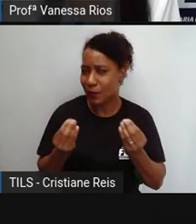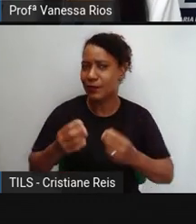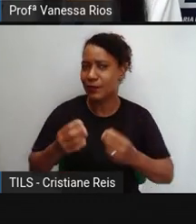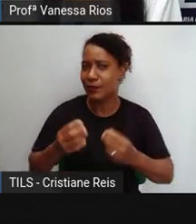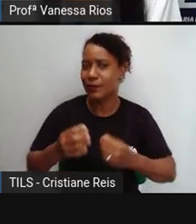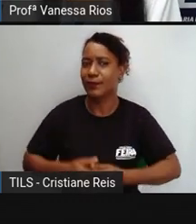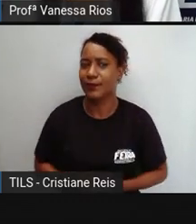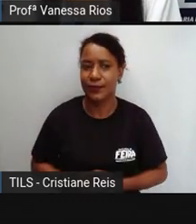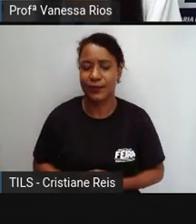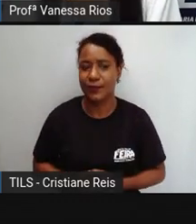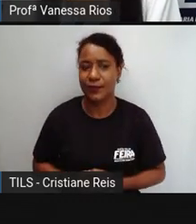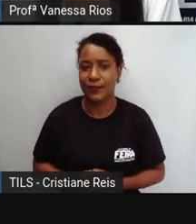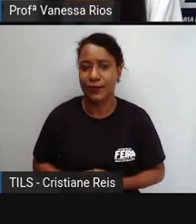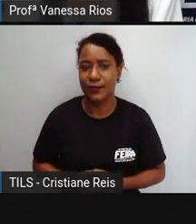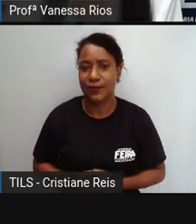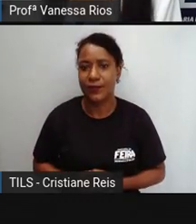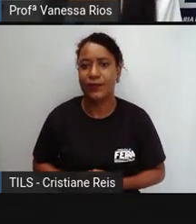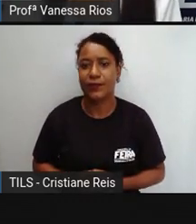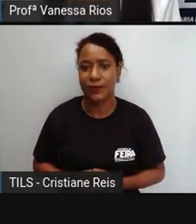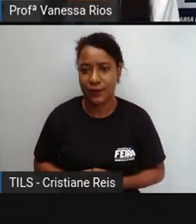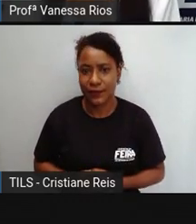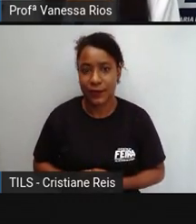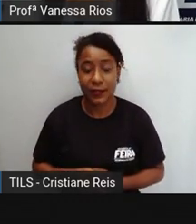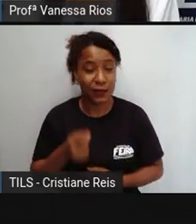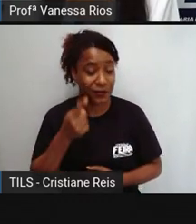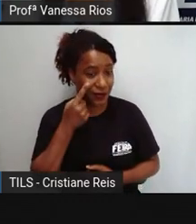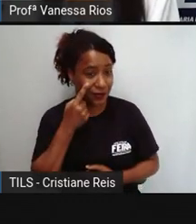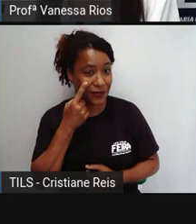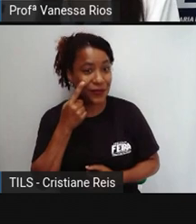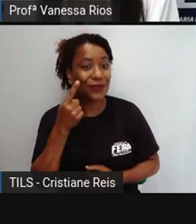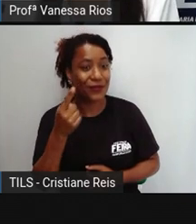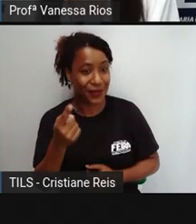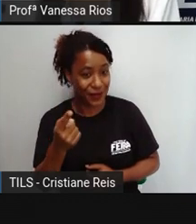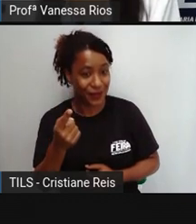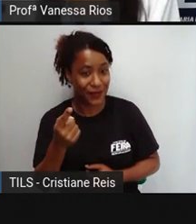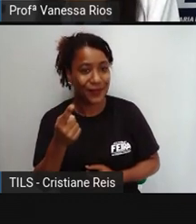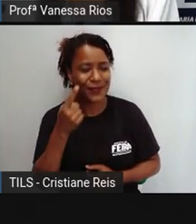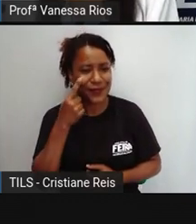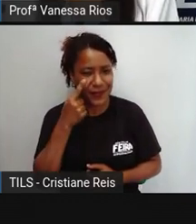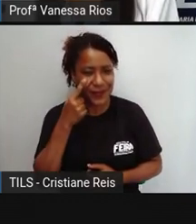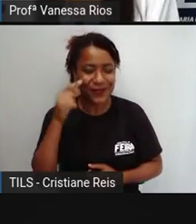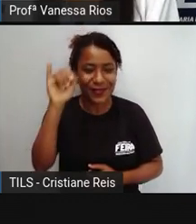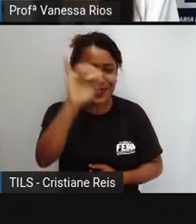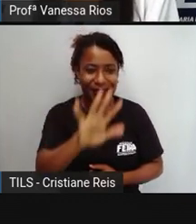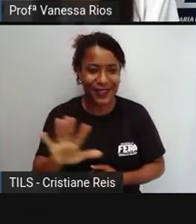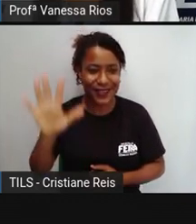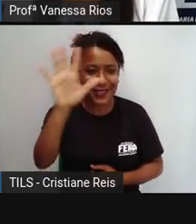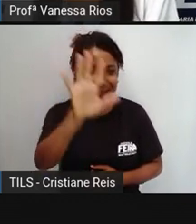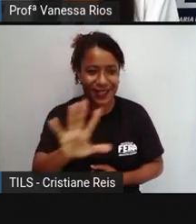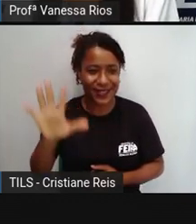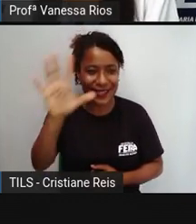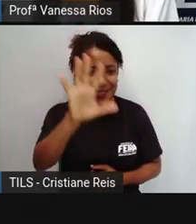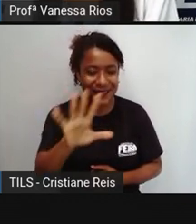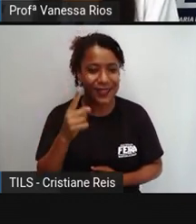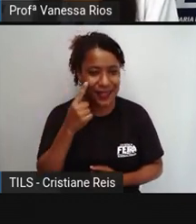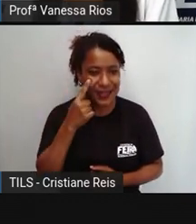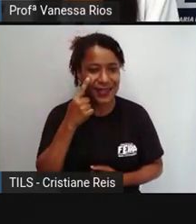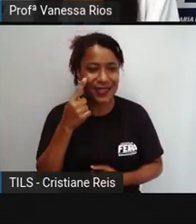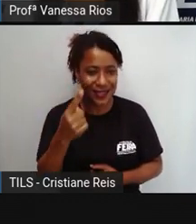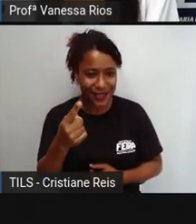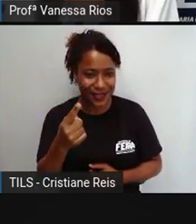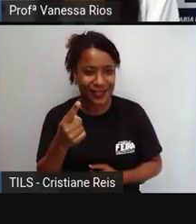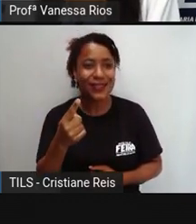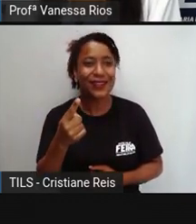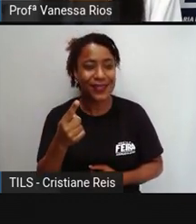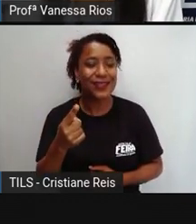E aí é para trás, inicialmente, a observação dessa imagem, onde a gente pode perceber aí, né, imagens